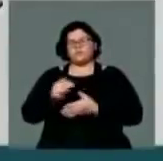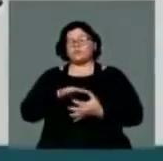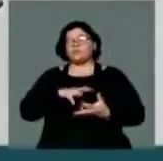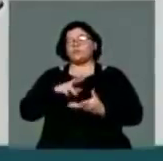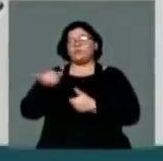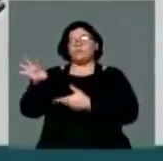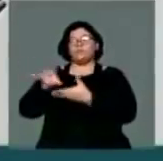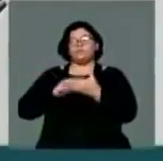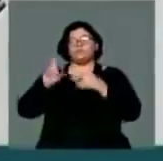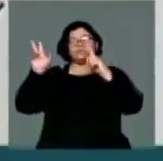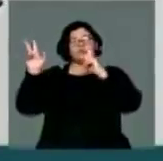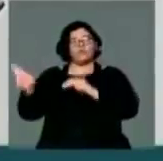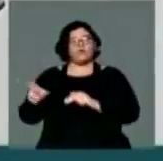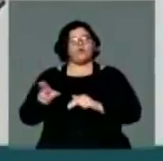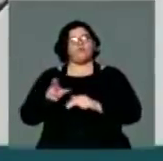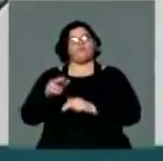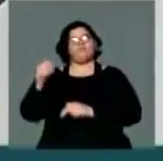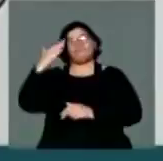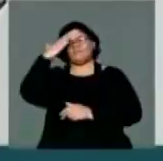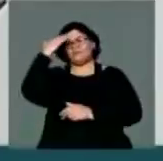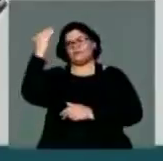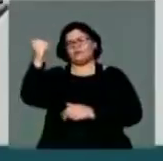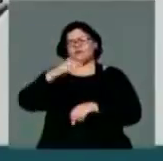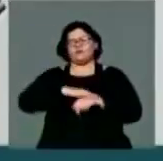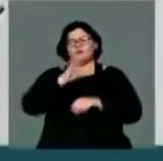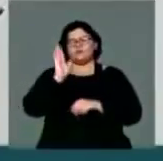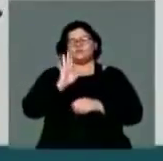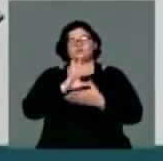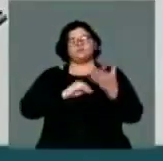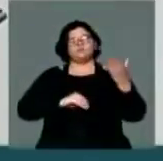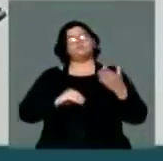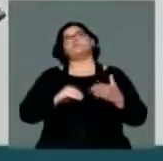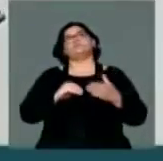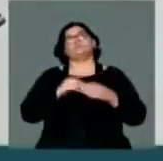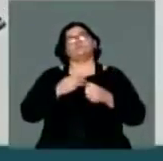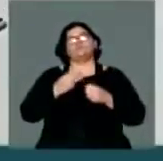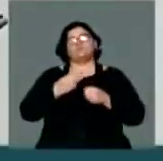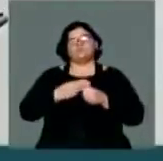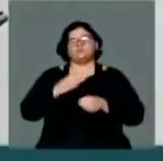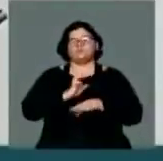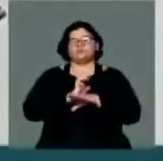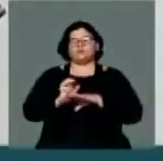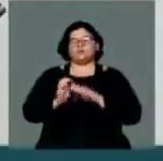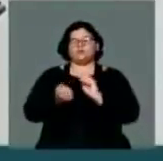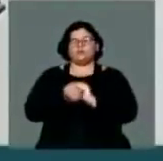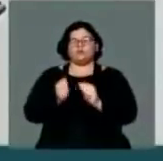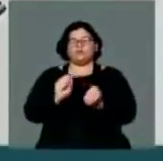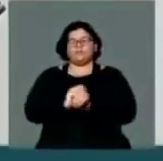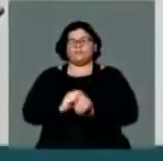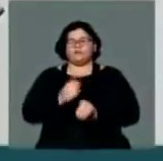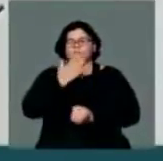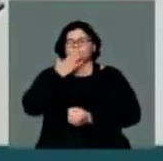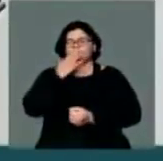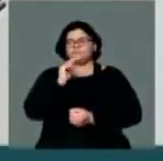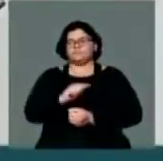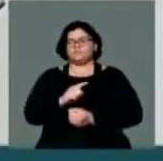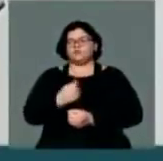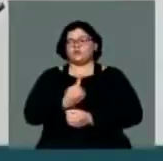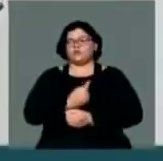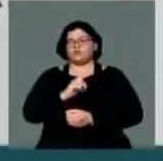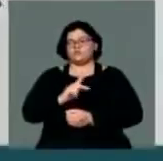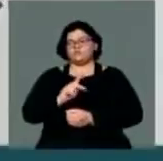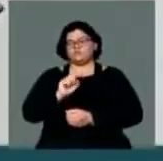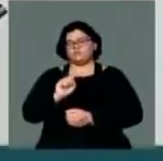em médio prazo, para que os municípios e os estados se adaptem. E nós, do PSB,